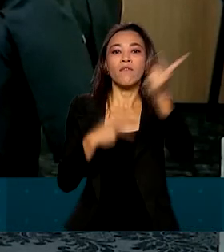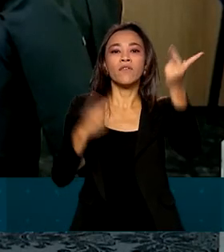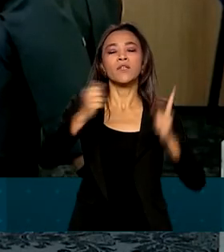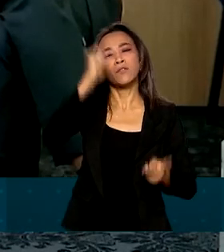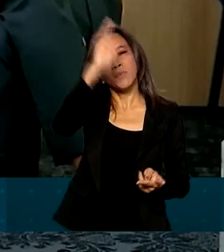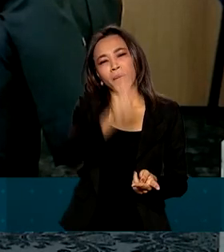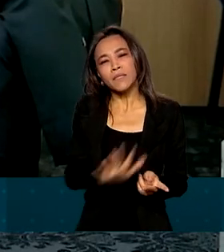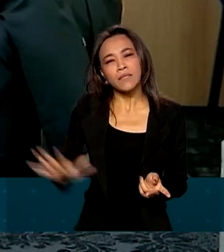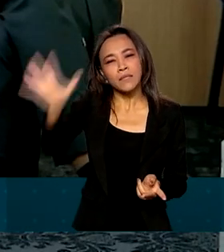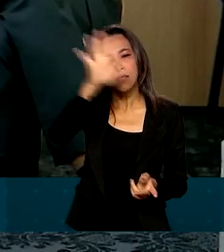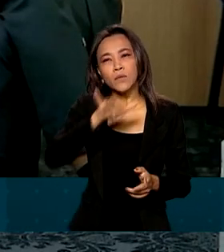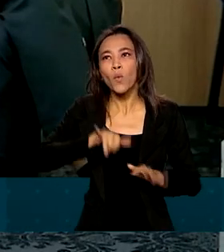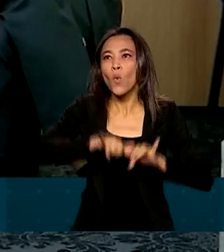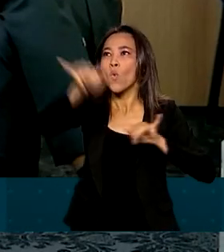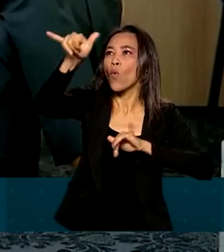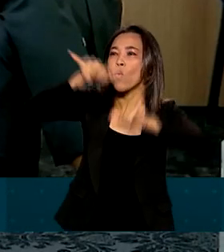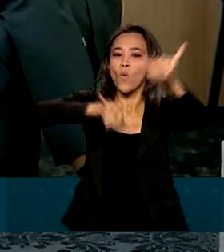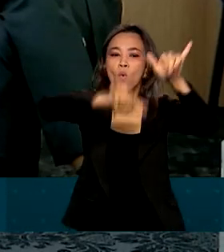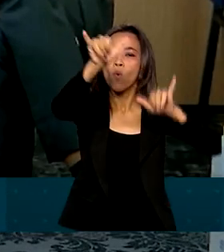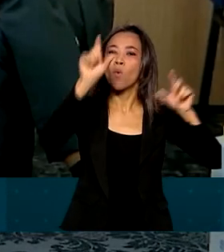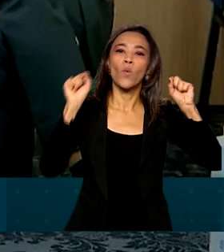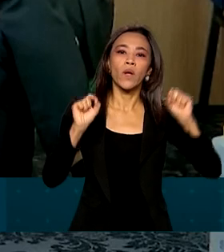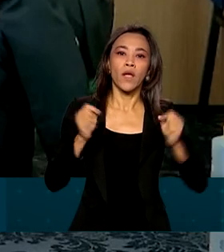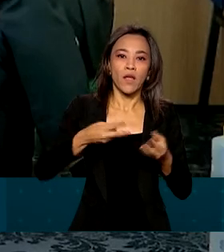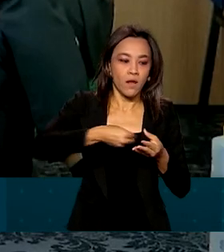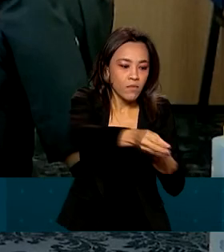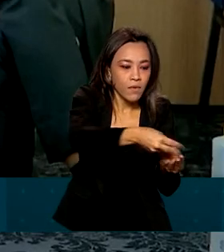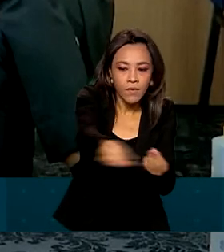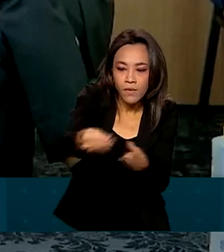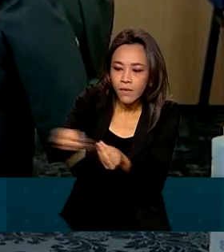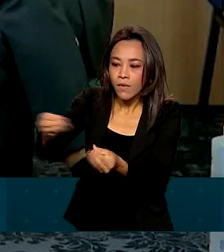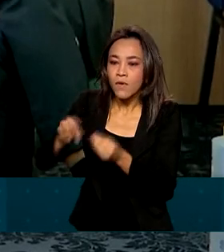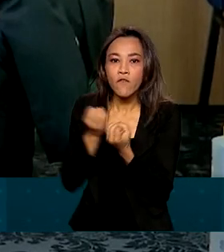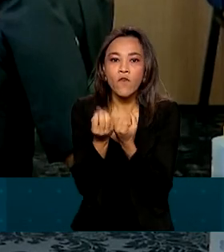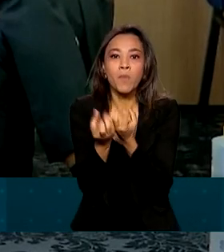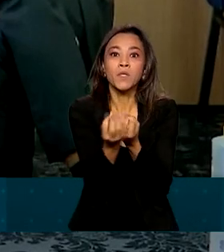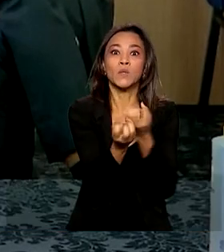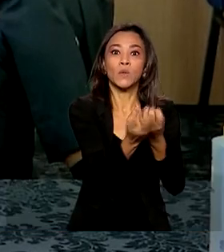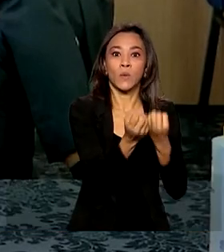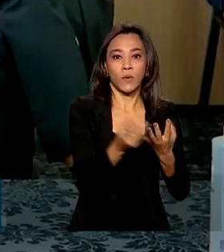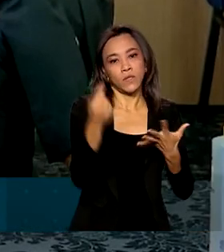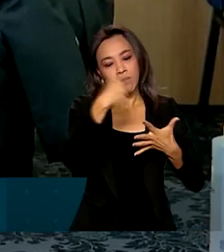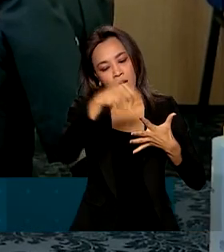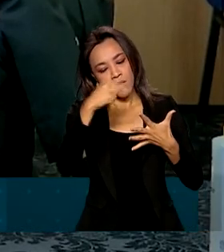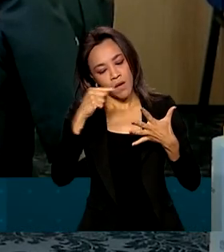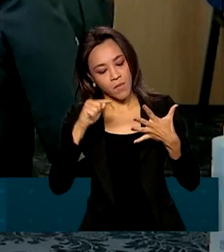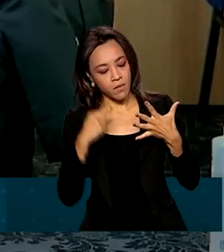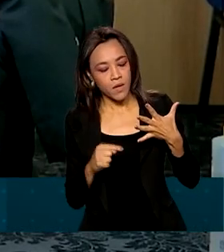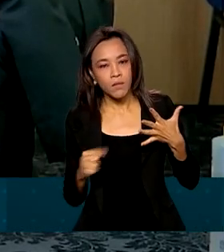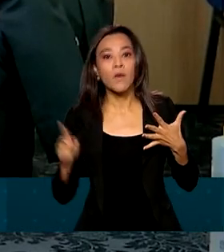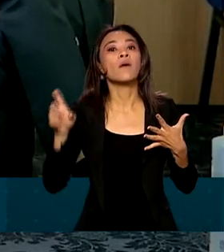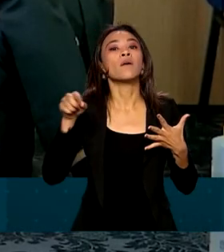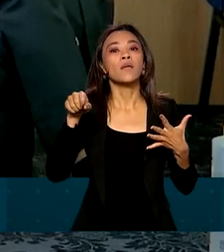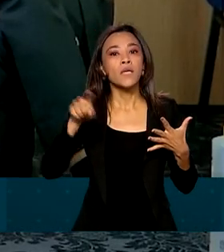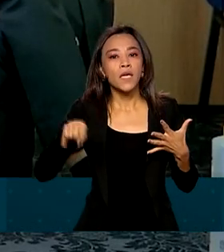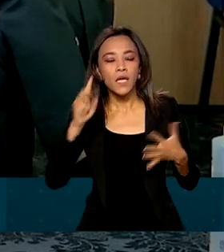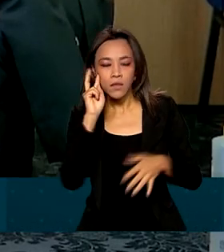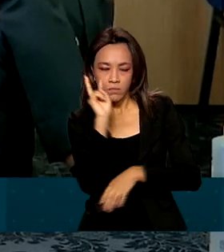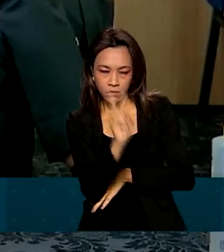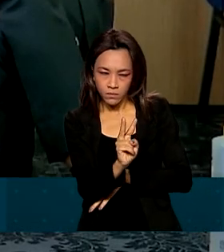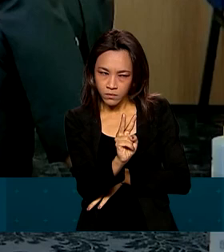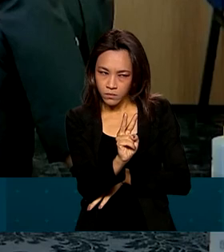tripulantes conceitos, informações e outros elementos básicos que os permitam, por meio de um olhar